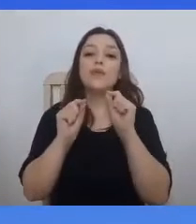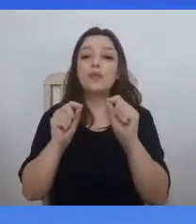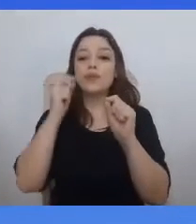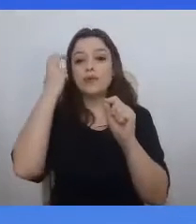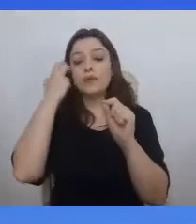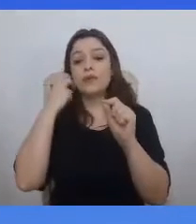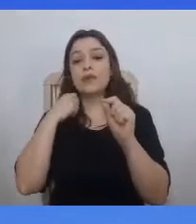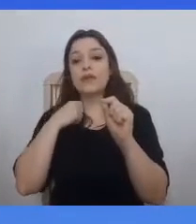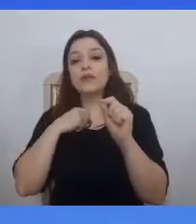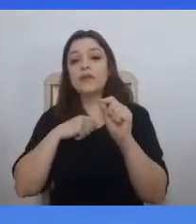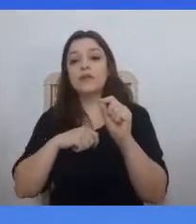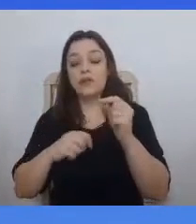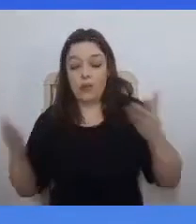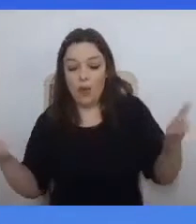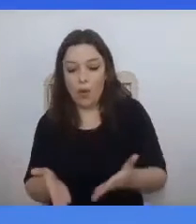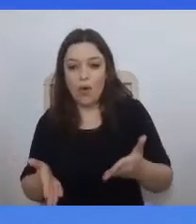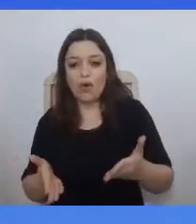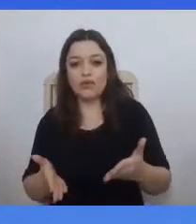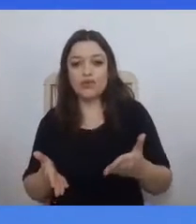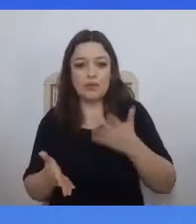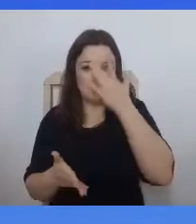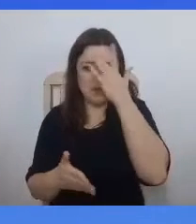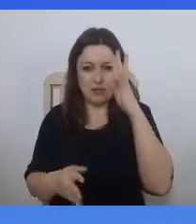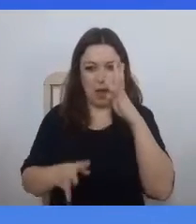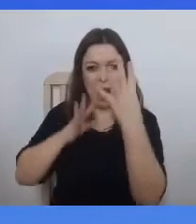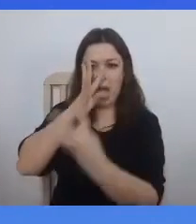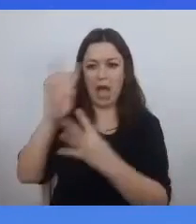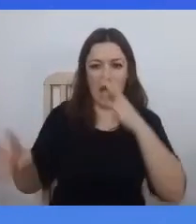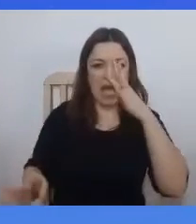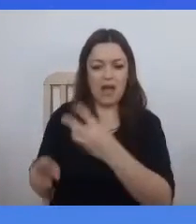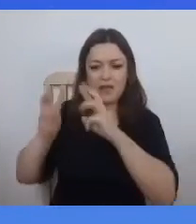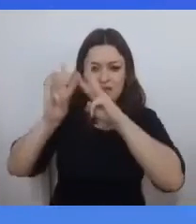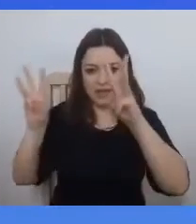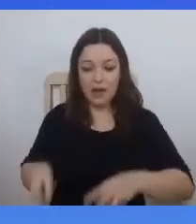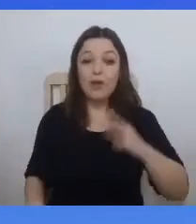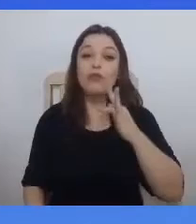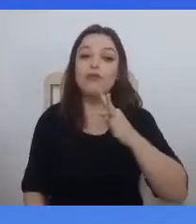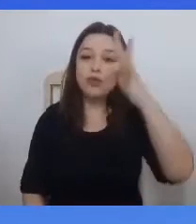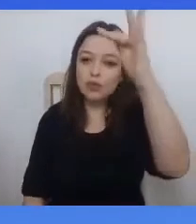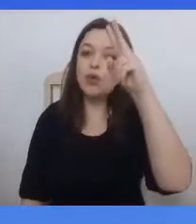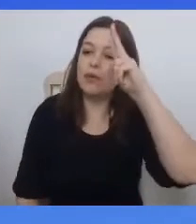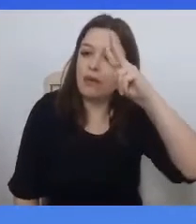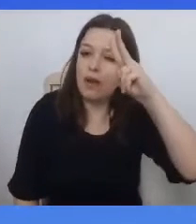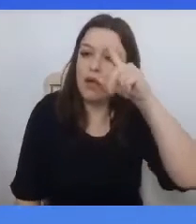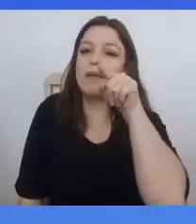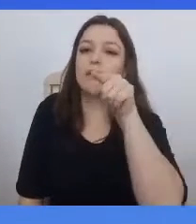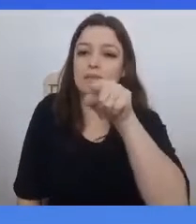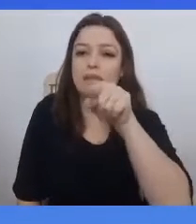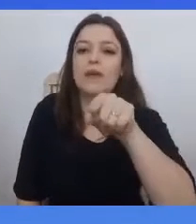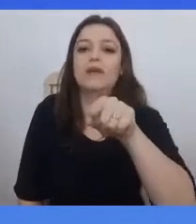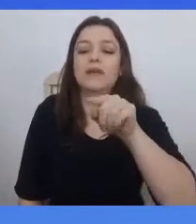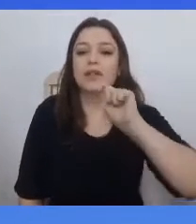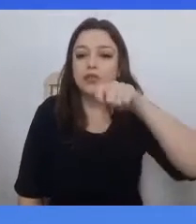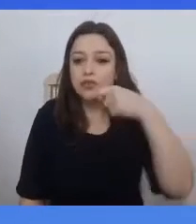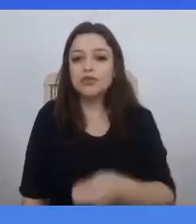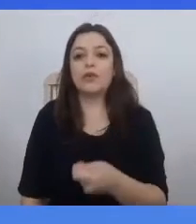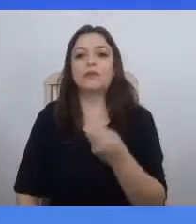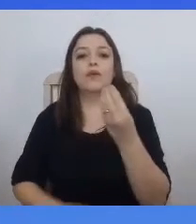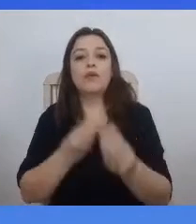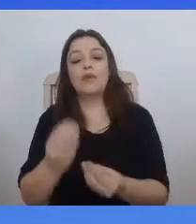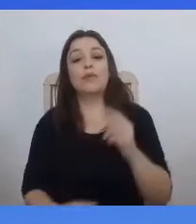universidade se lembrem, se lembrem desse legado. Como se lembrem daquilo que o nosso hospital de clínicas tem feito.